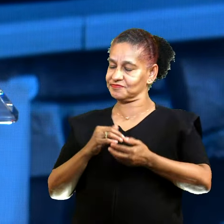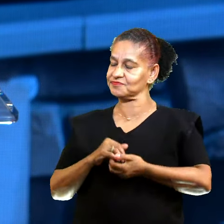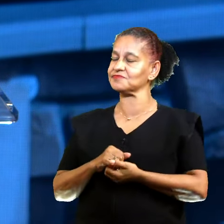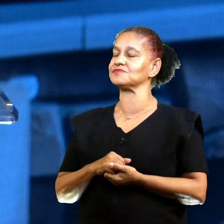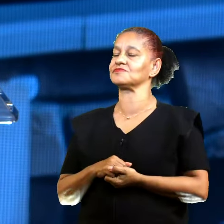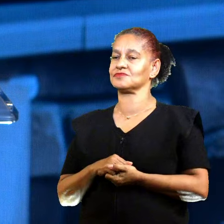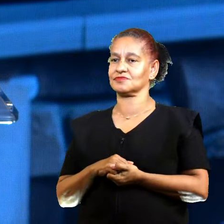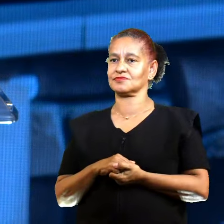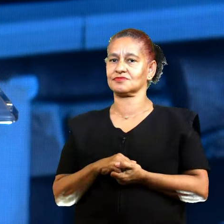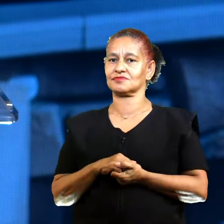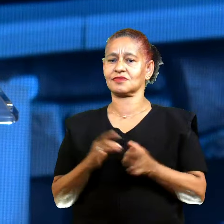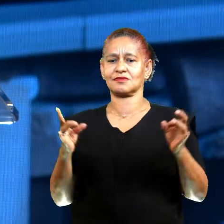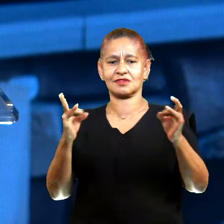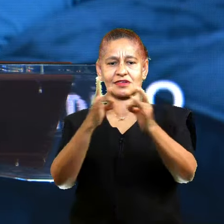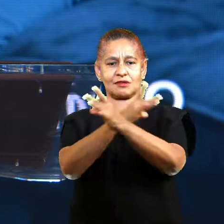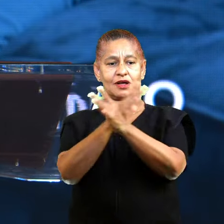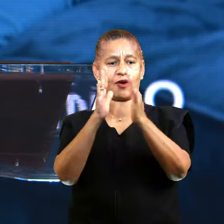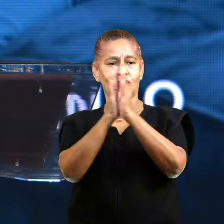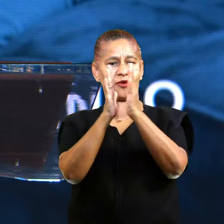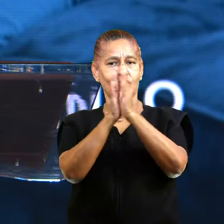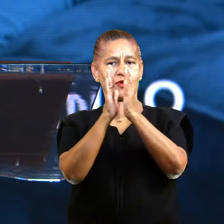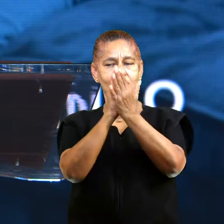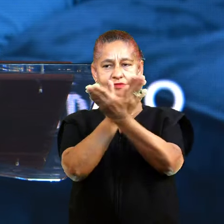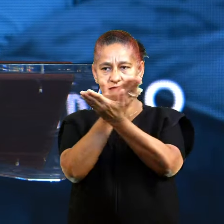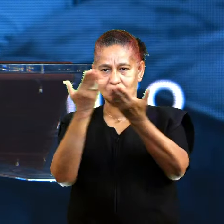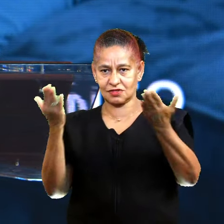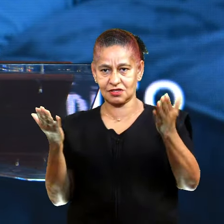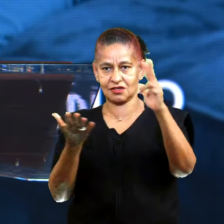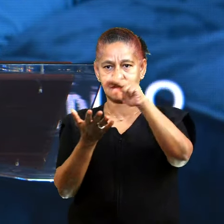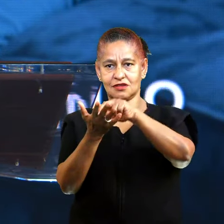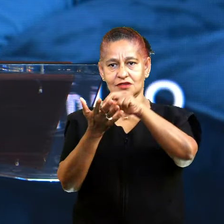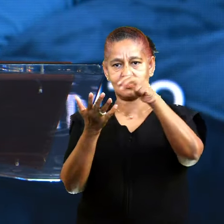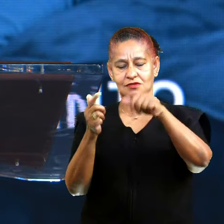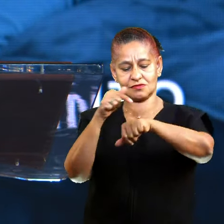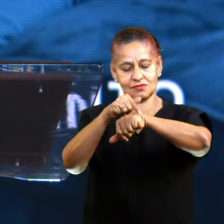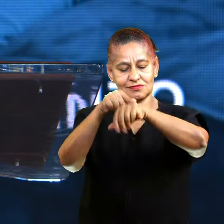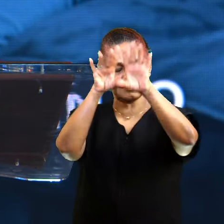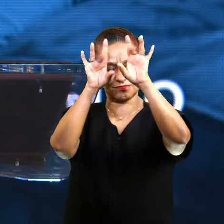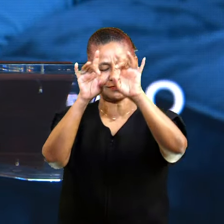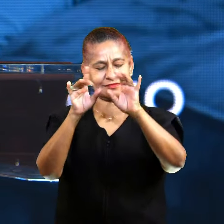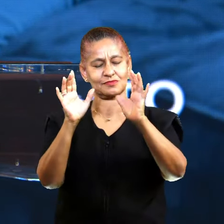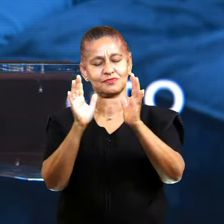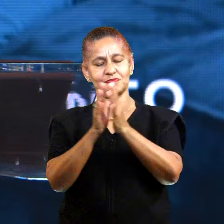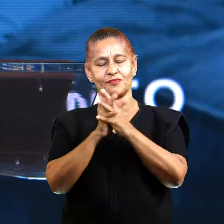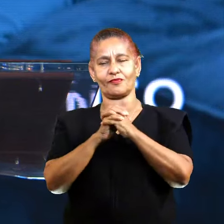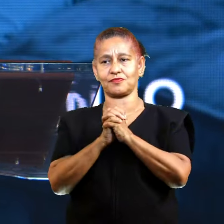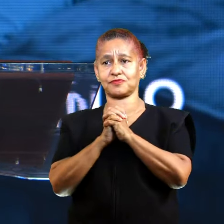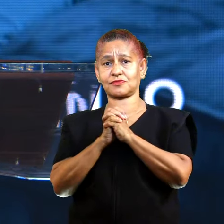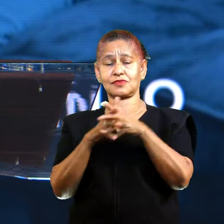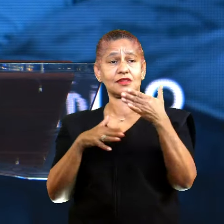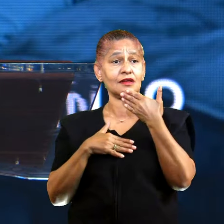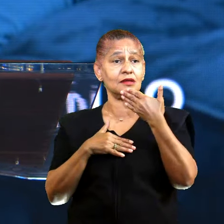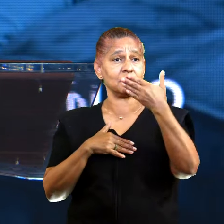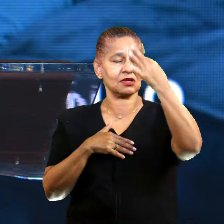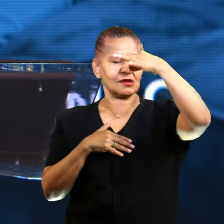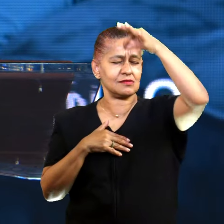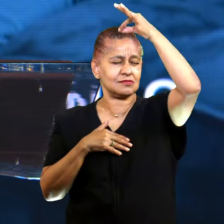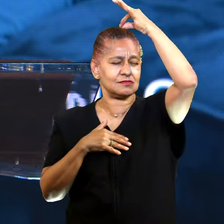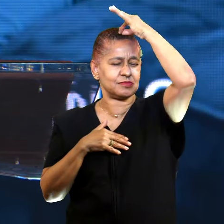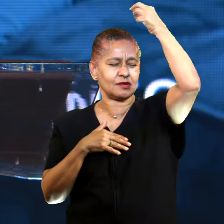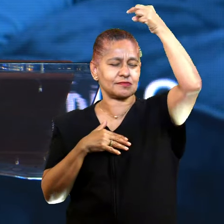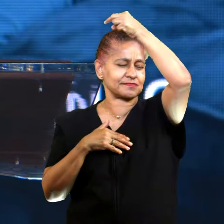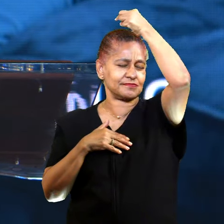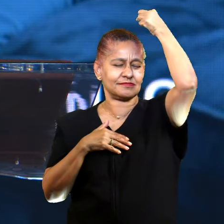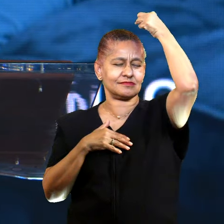Eu quero concluir orando com vocês nessa manhã e pedir que o Espírito Santo